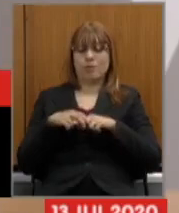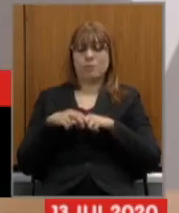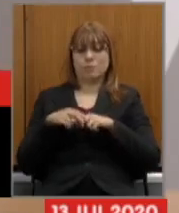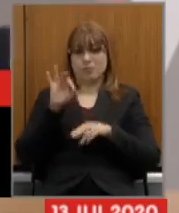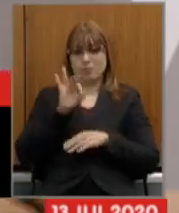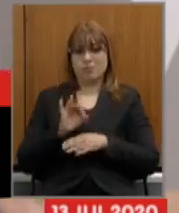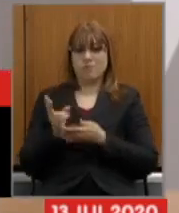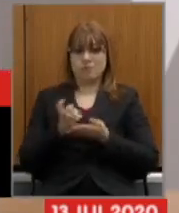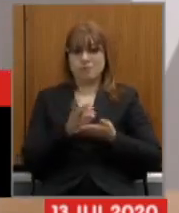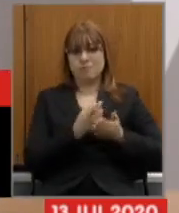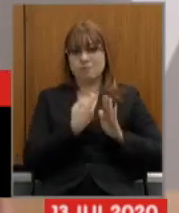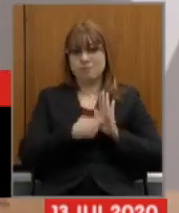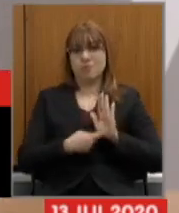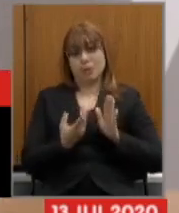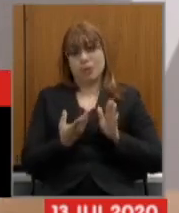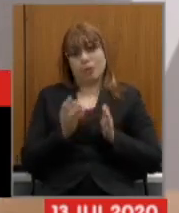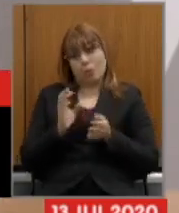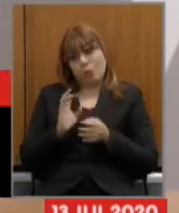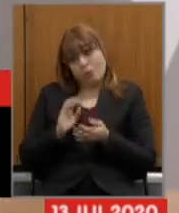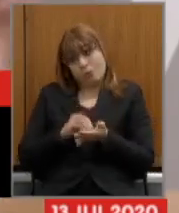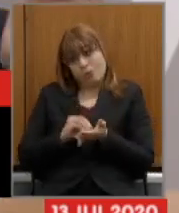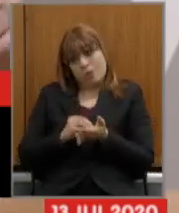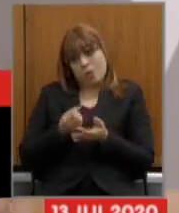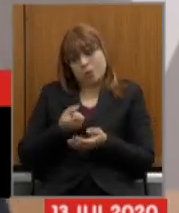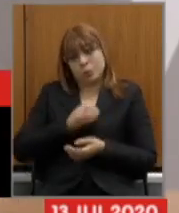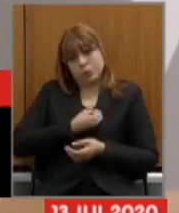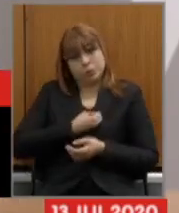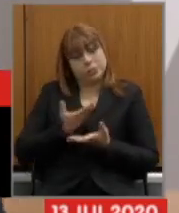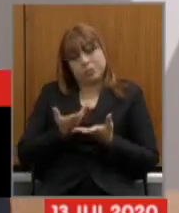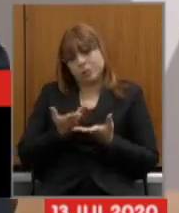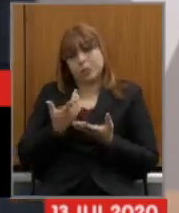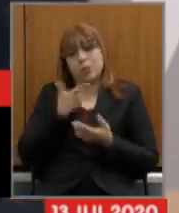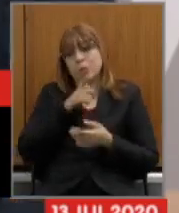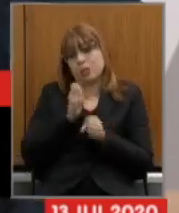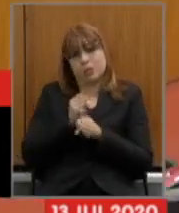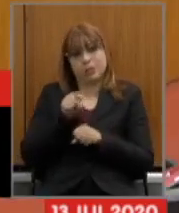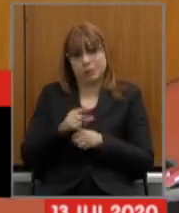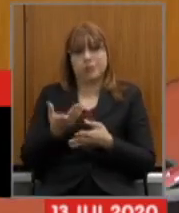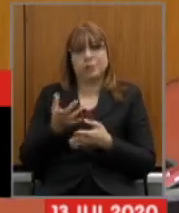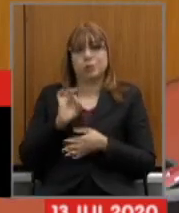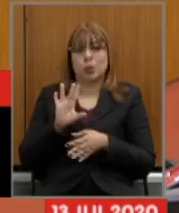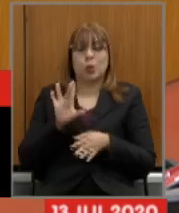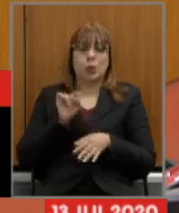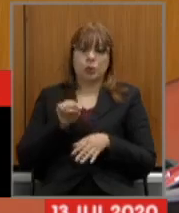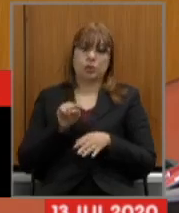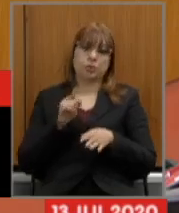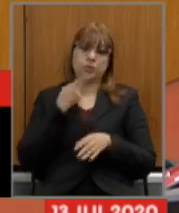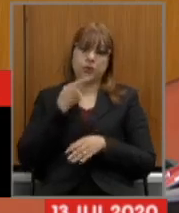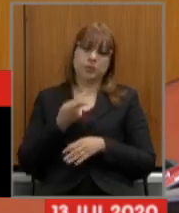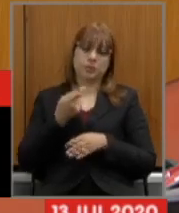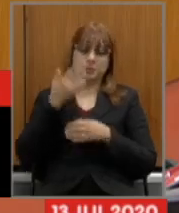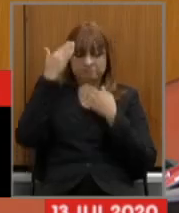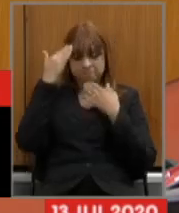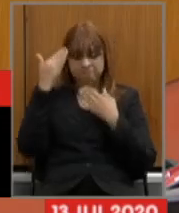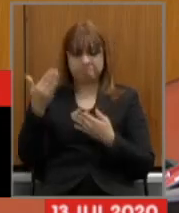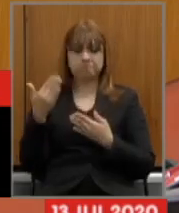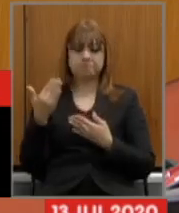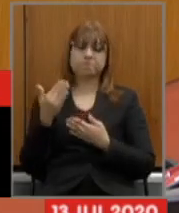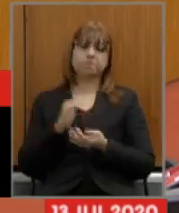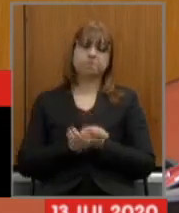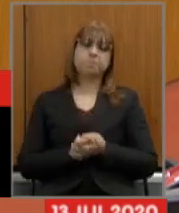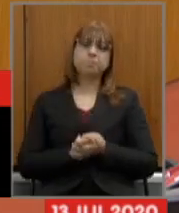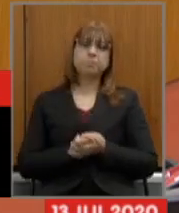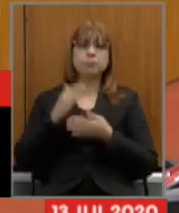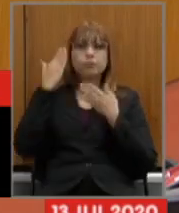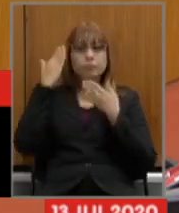o que veio a gente não consegue fazer esses cálculos só esse meu questionamento obrigado obrigado professor Clayton nosso